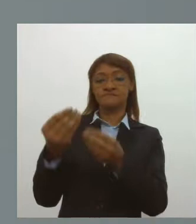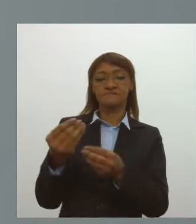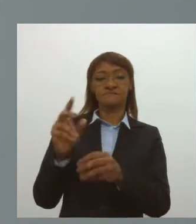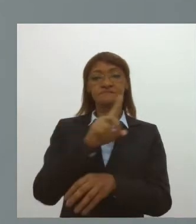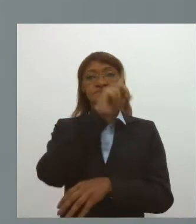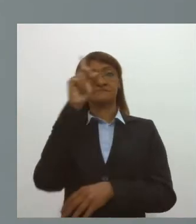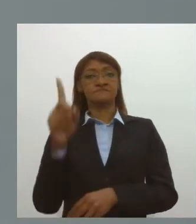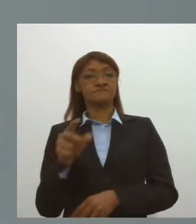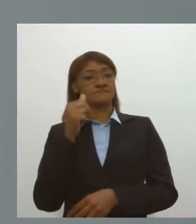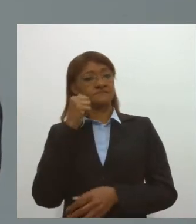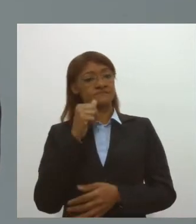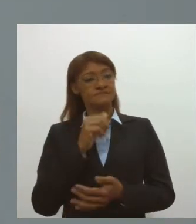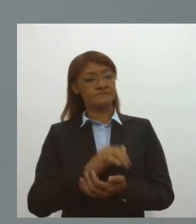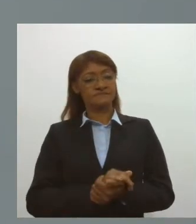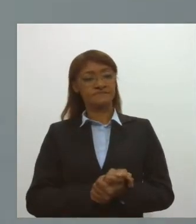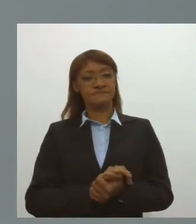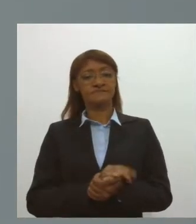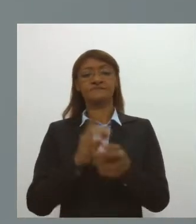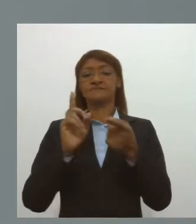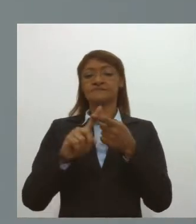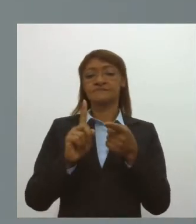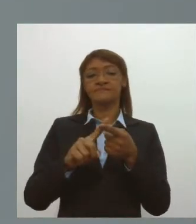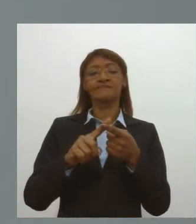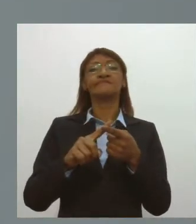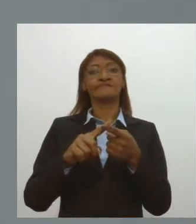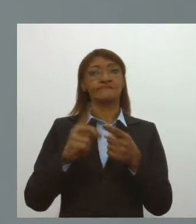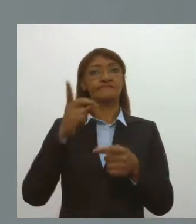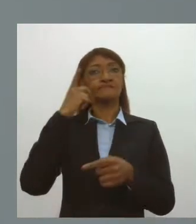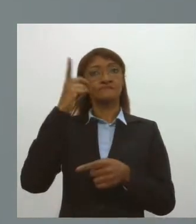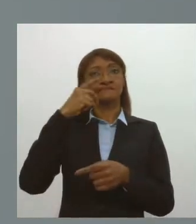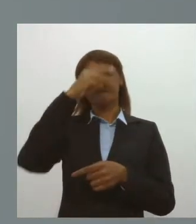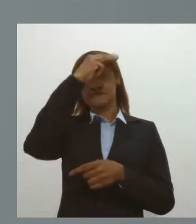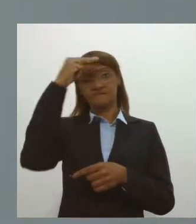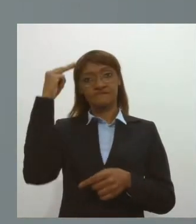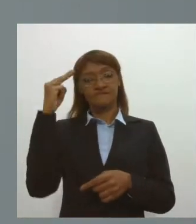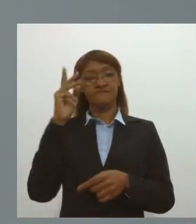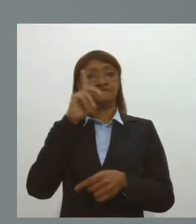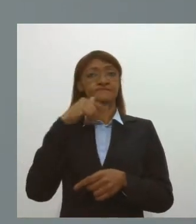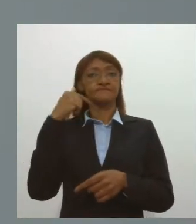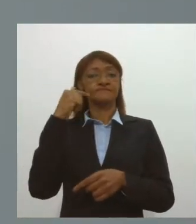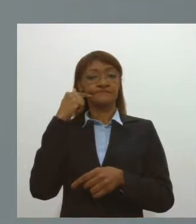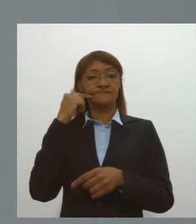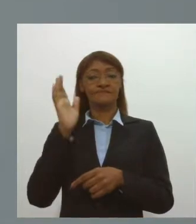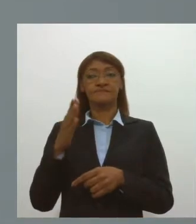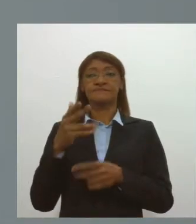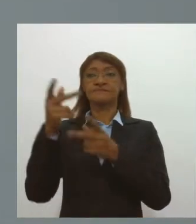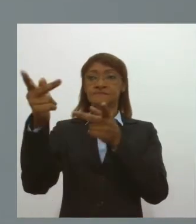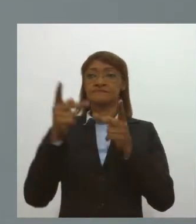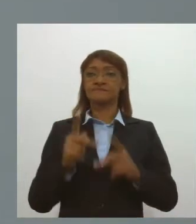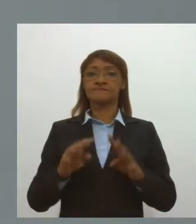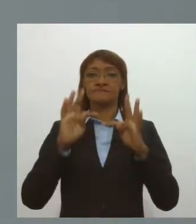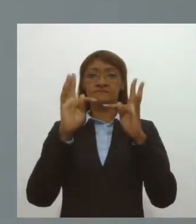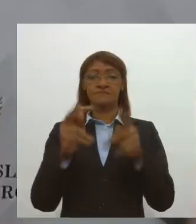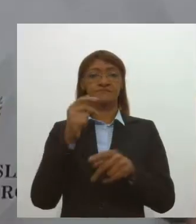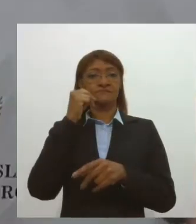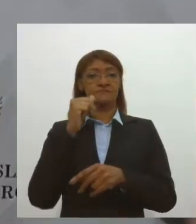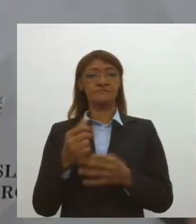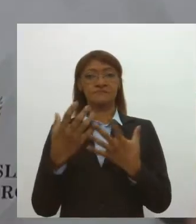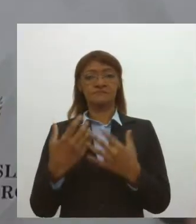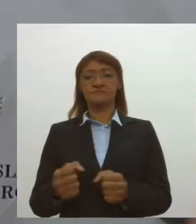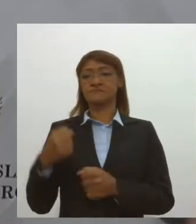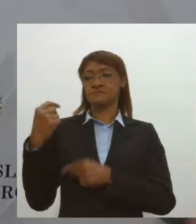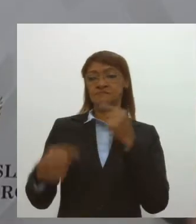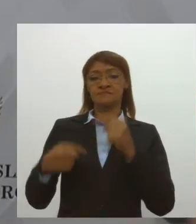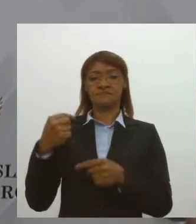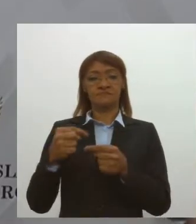Internacional da Mulher. Assim como a deputada Maria Mendonça, Gorete Reis fez um chamado para que as mulheres entrem na política. Desde o